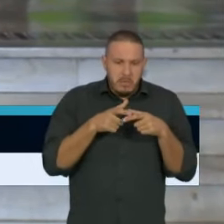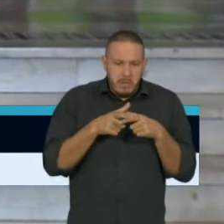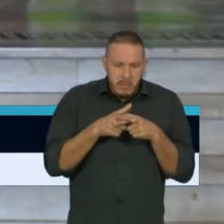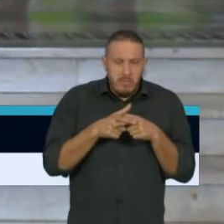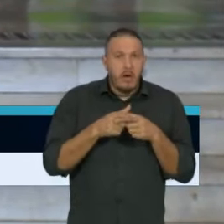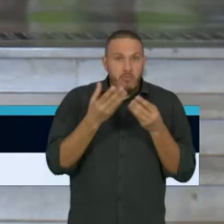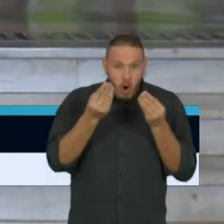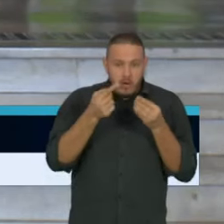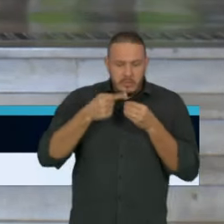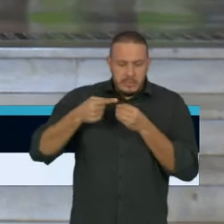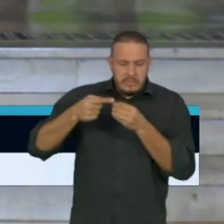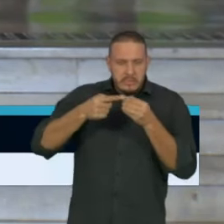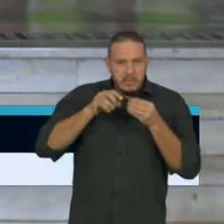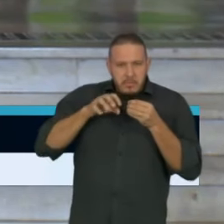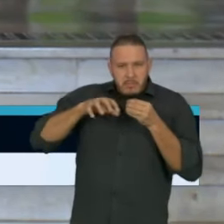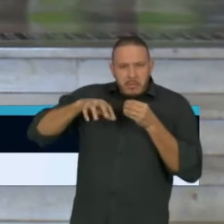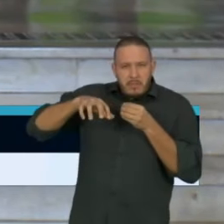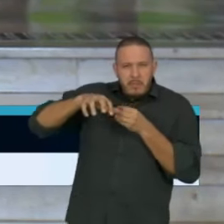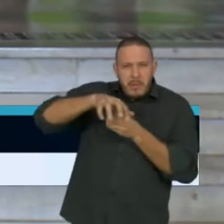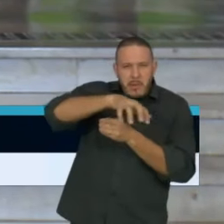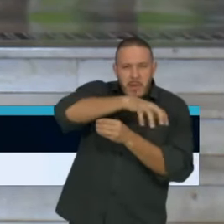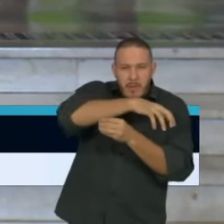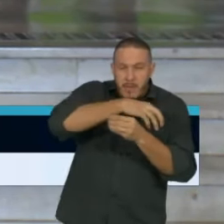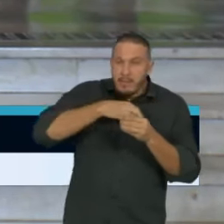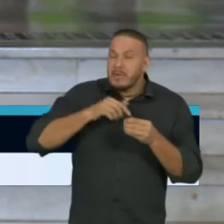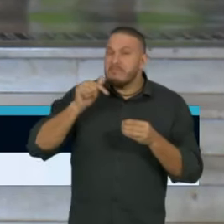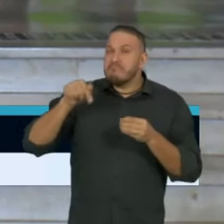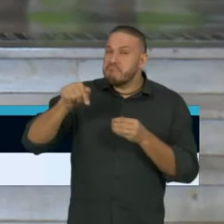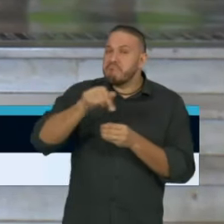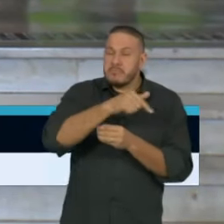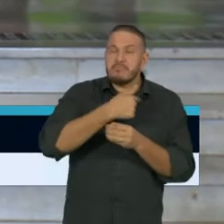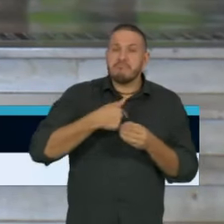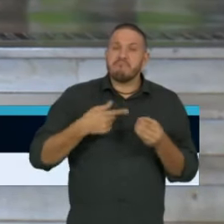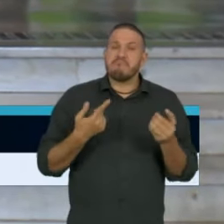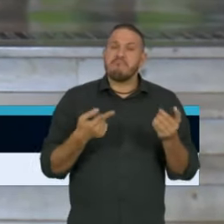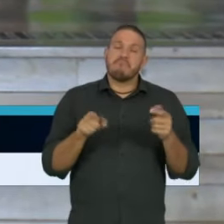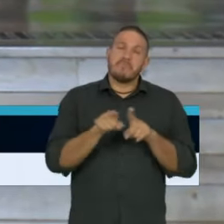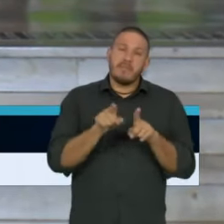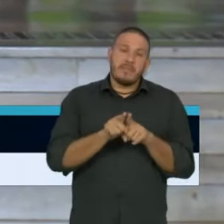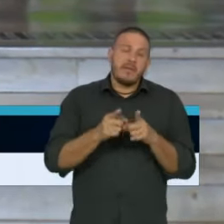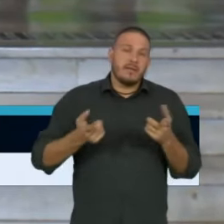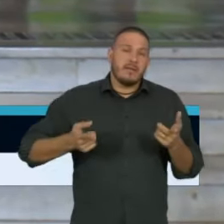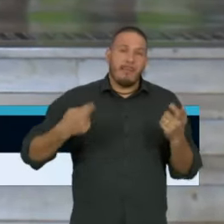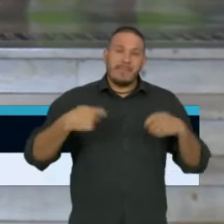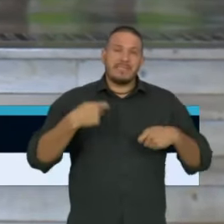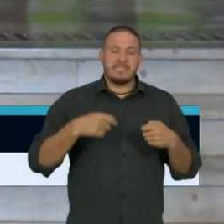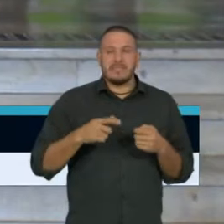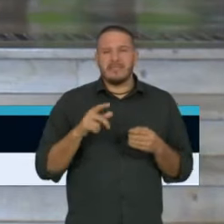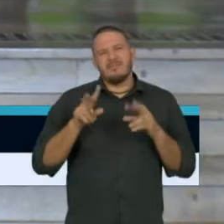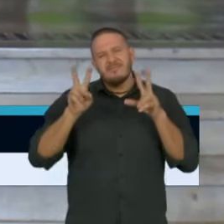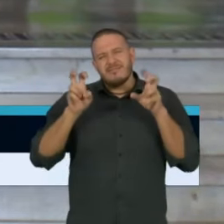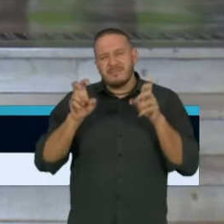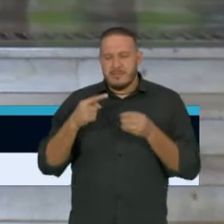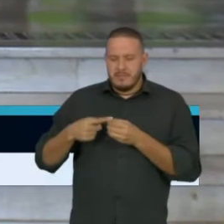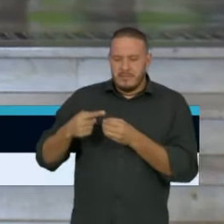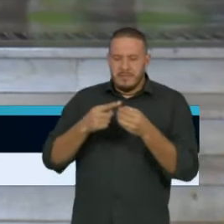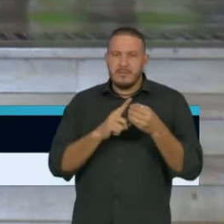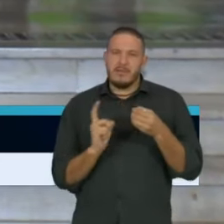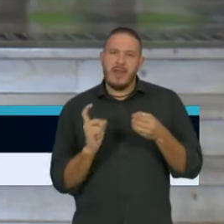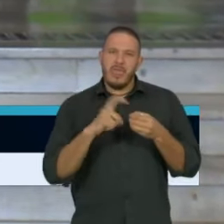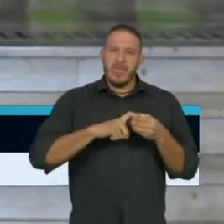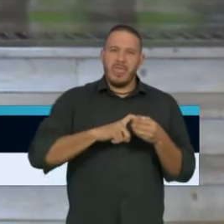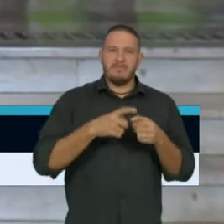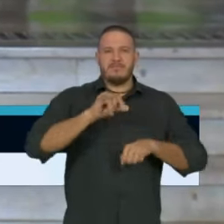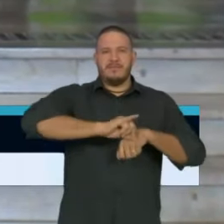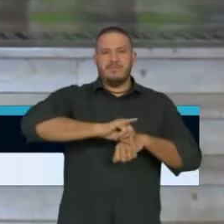municípios ao redor que necessariamente são dependentes da atividade econômica, da